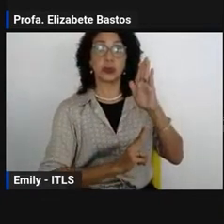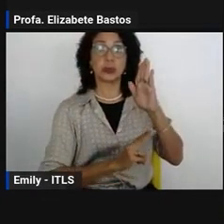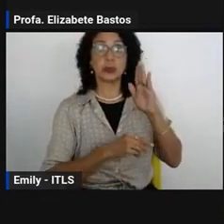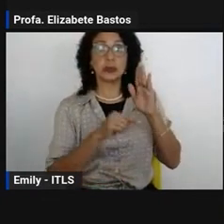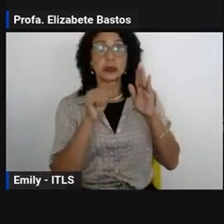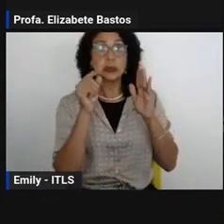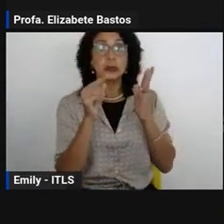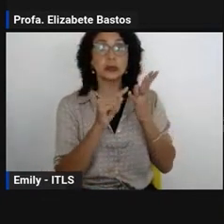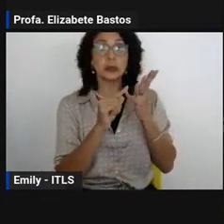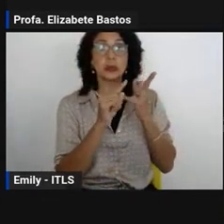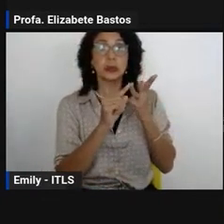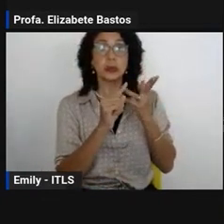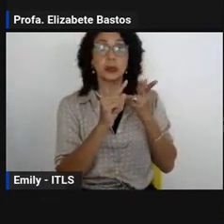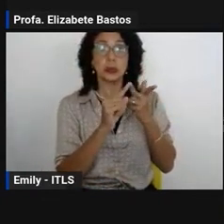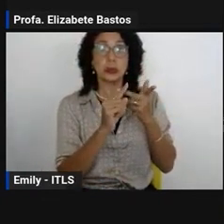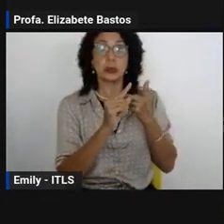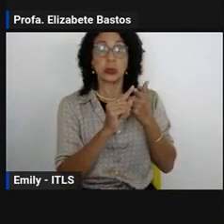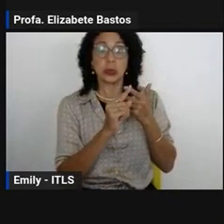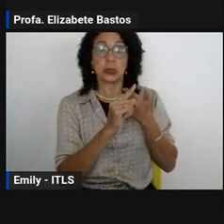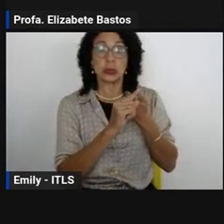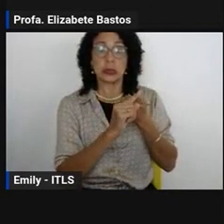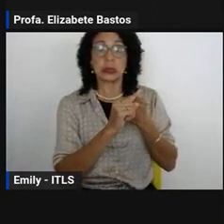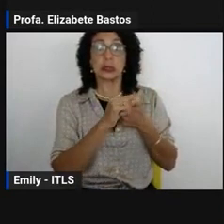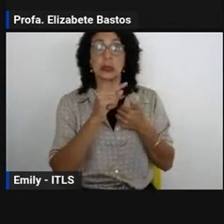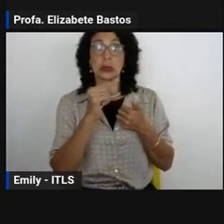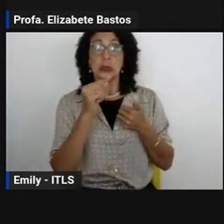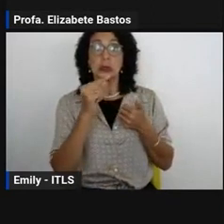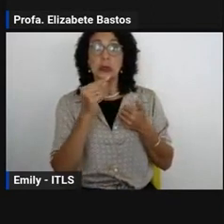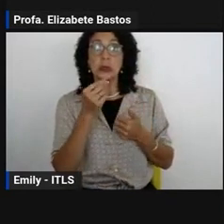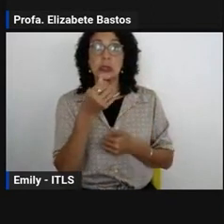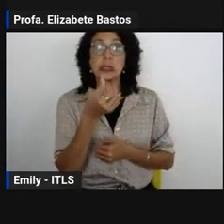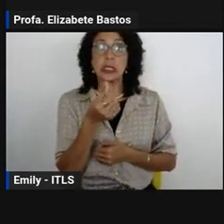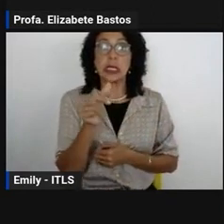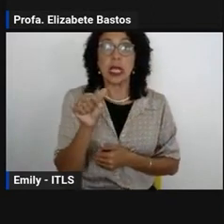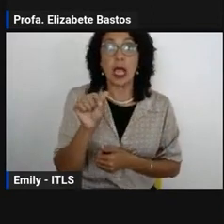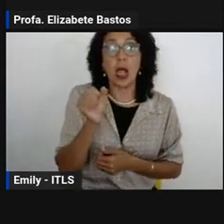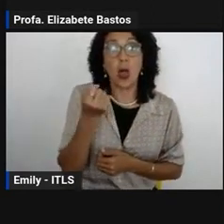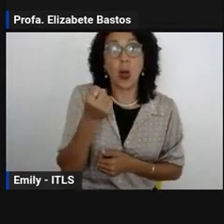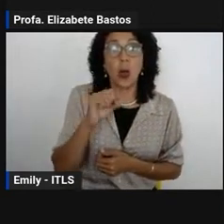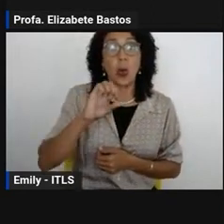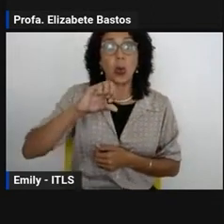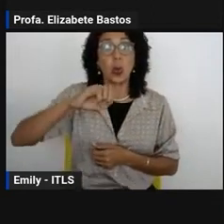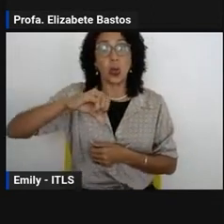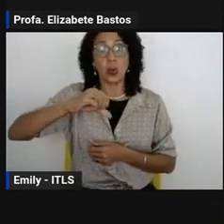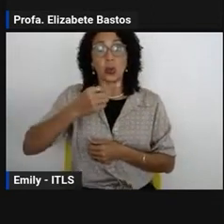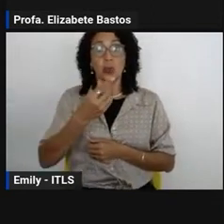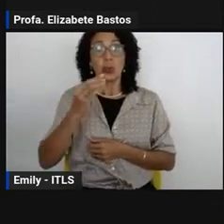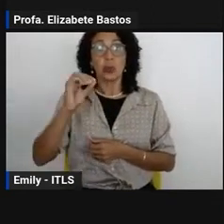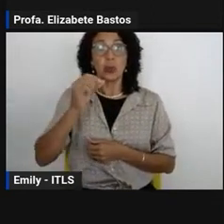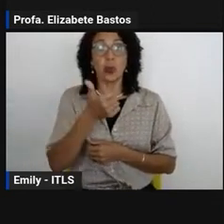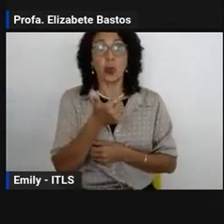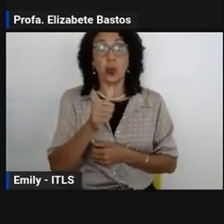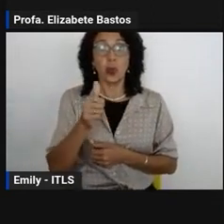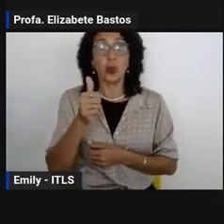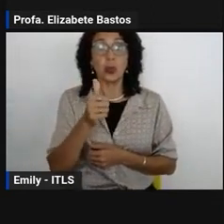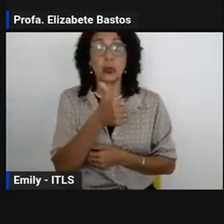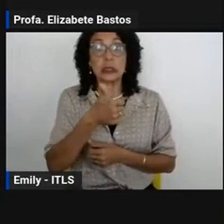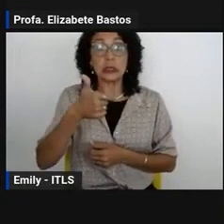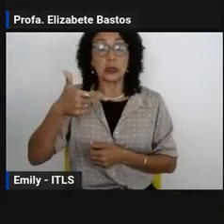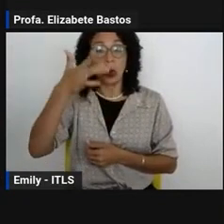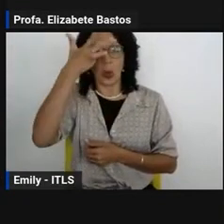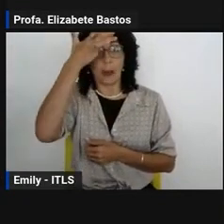Alves, André Quintela, André Castiglione, Helda Leite, Janaína Gelma, Lailar Aújo,